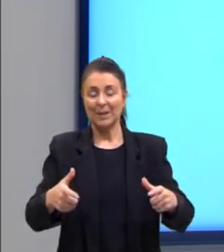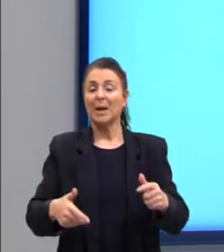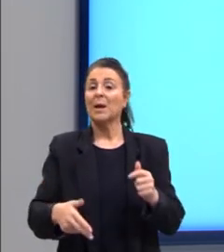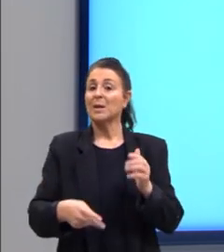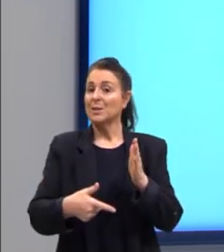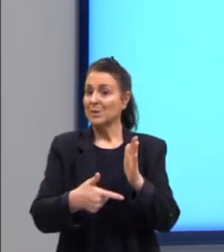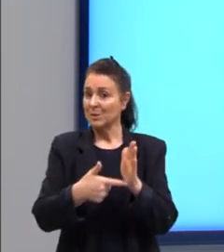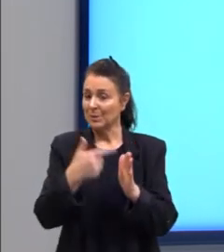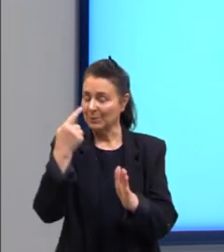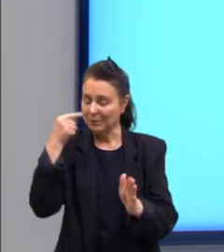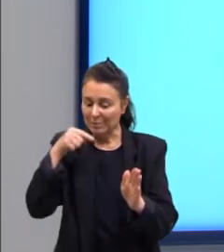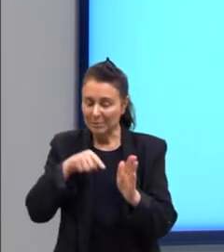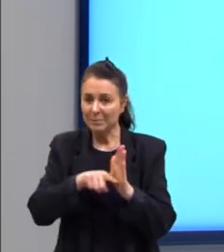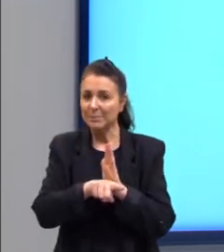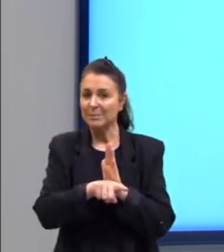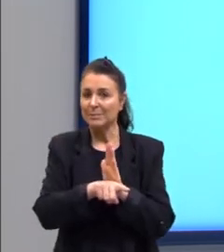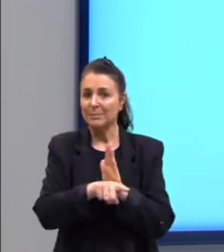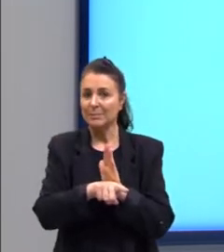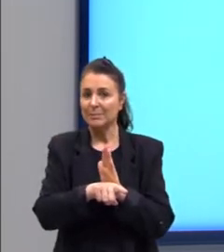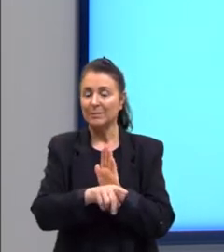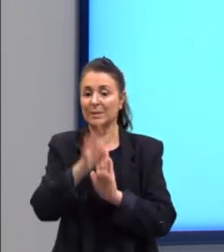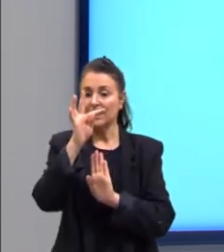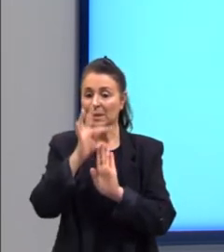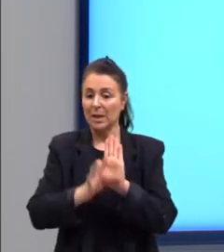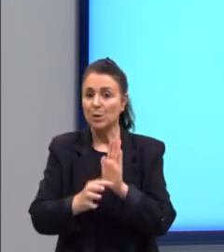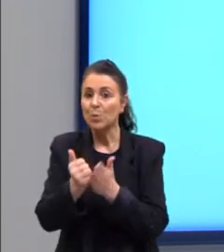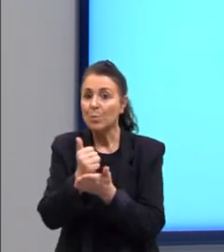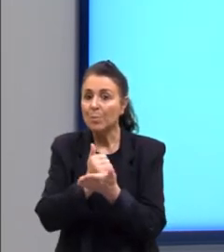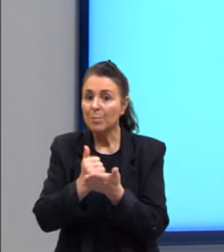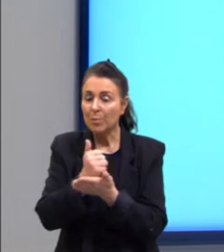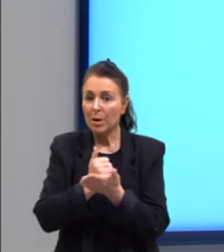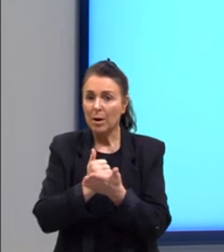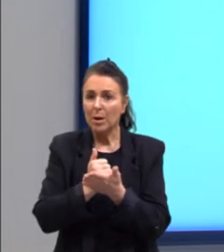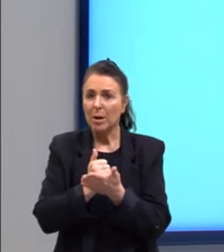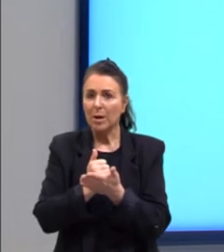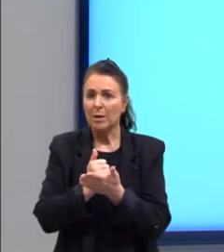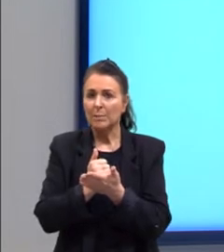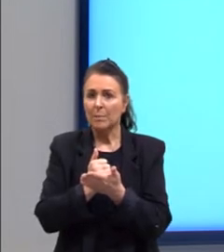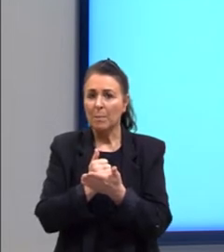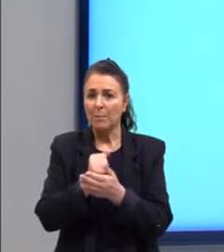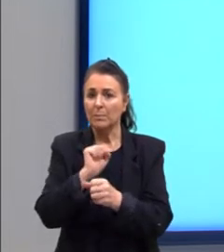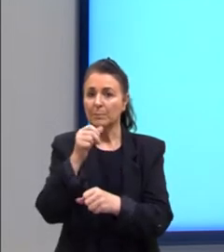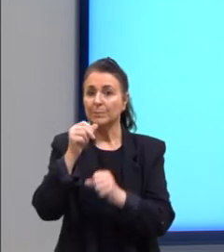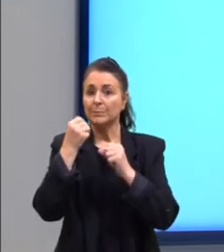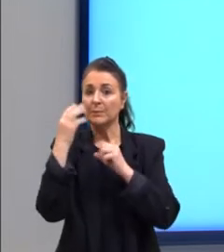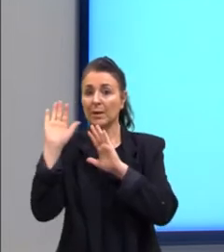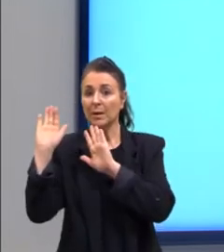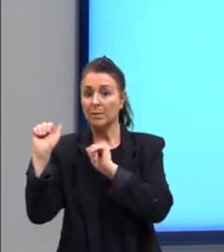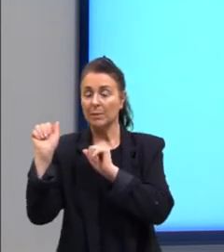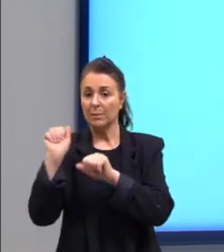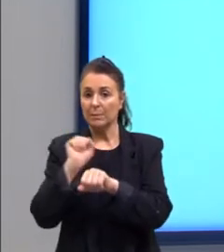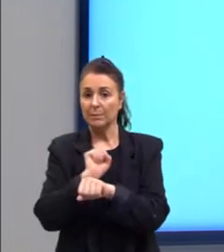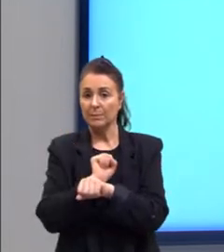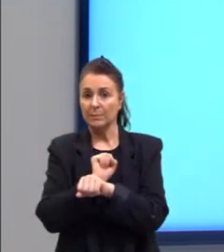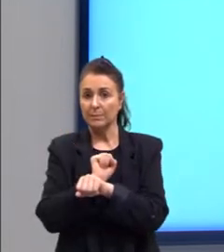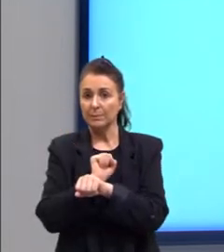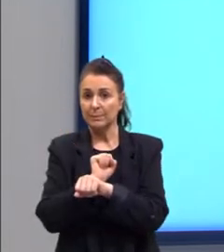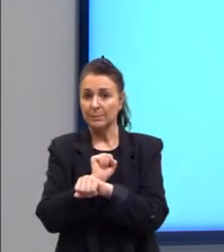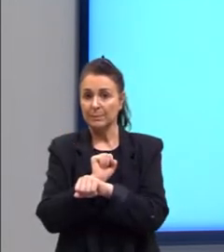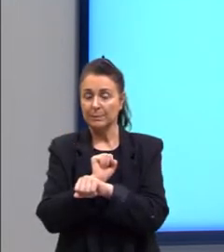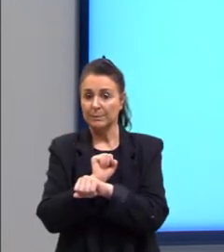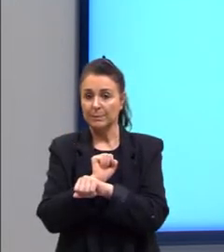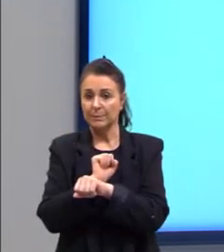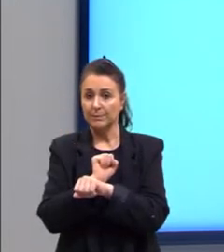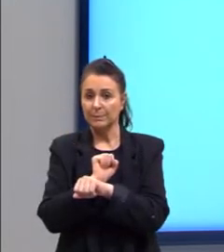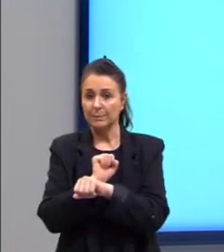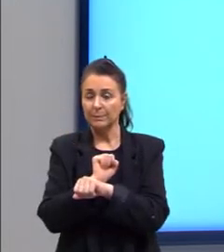questão. Texto base. Únete a nosso esforço, conheça nossos